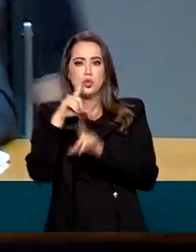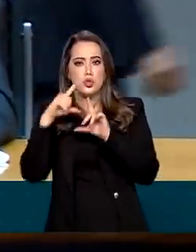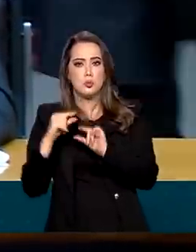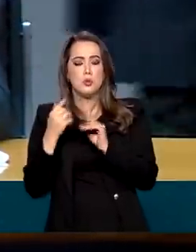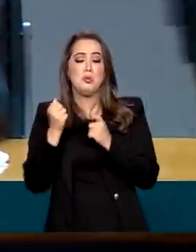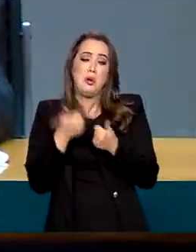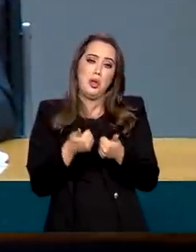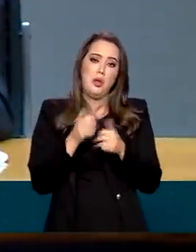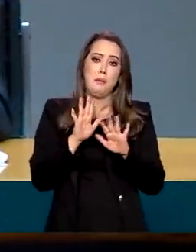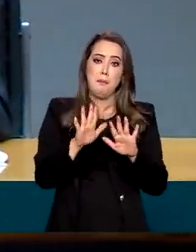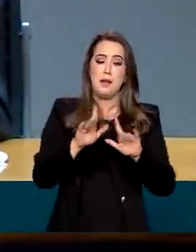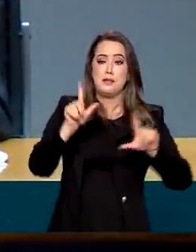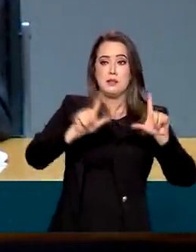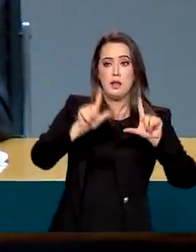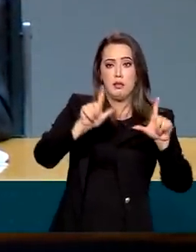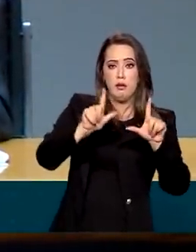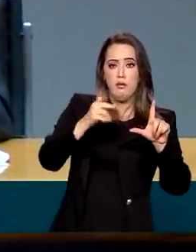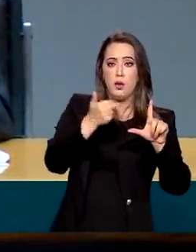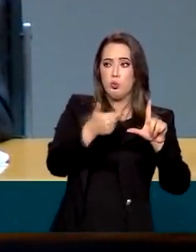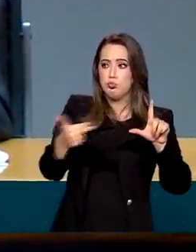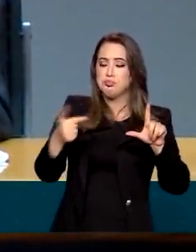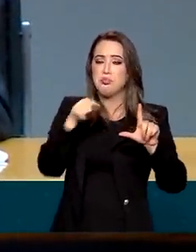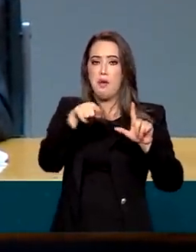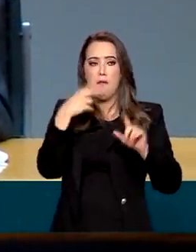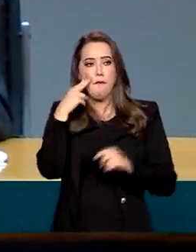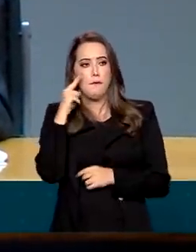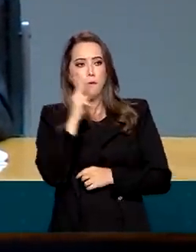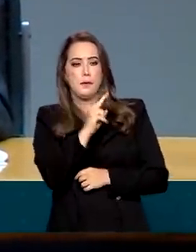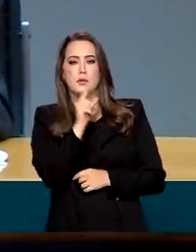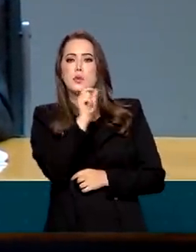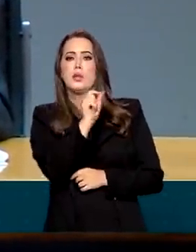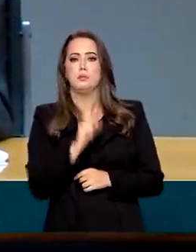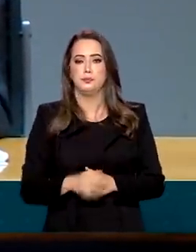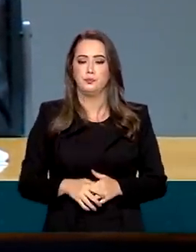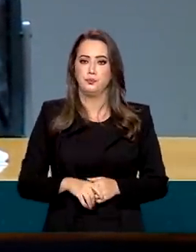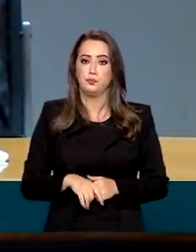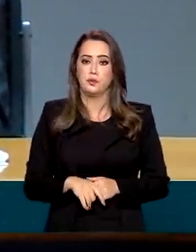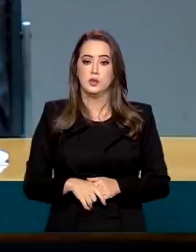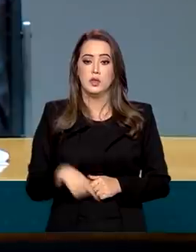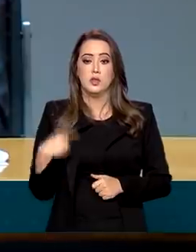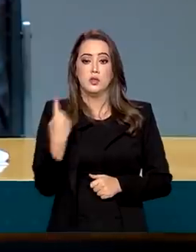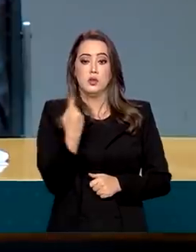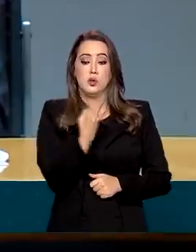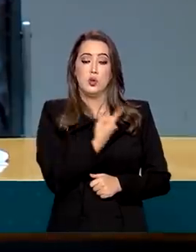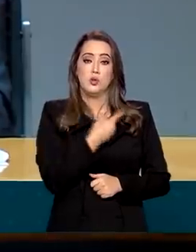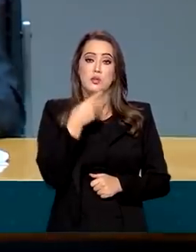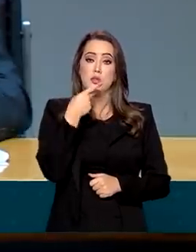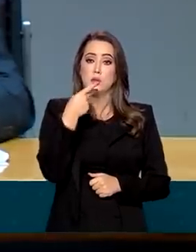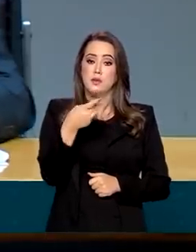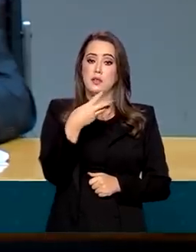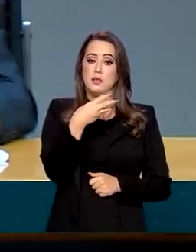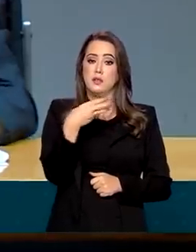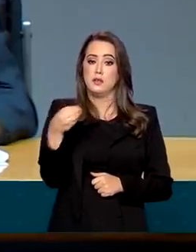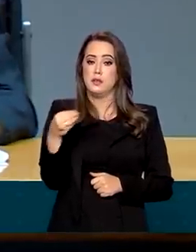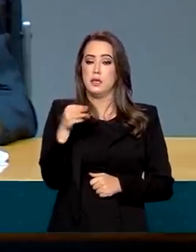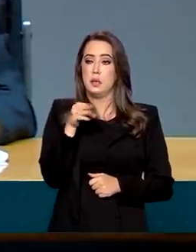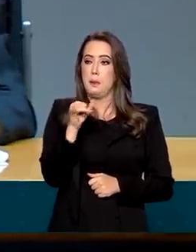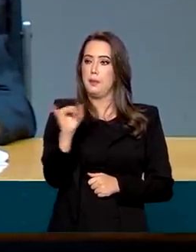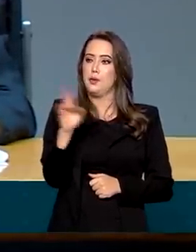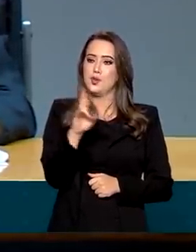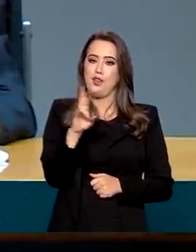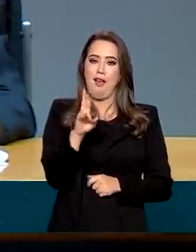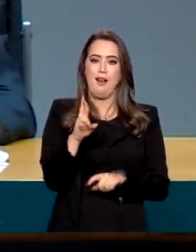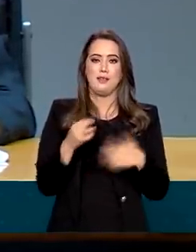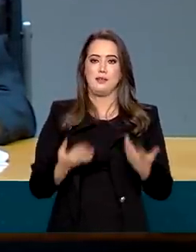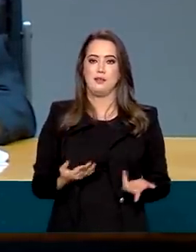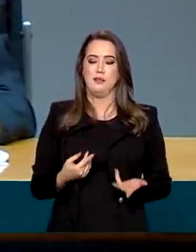também, se a mídia toda examinando isso com cuidado, visse o seguinte, nós estamos falando de 30 bilhões. Um país que gastou 700 bilhões no